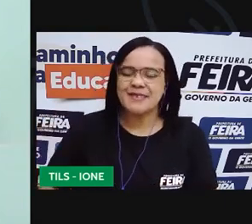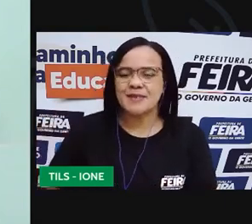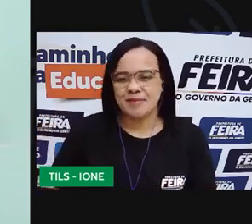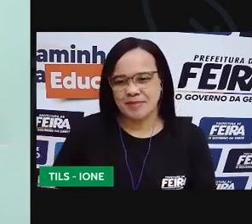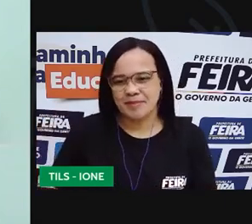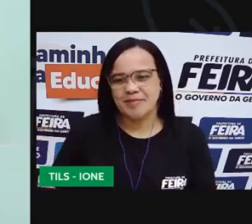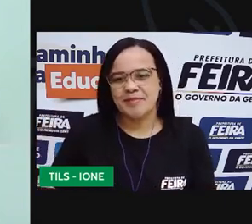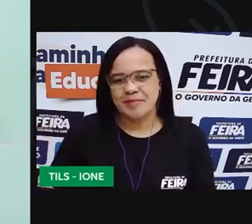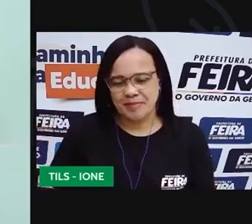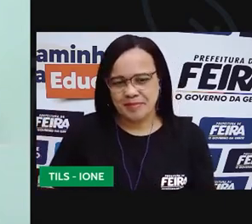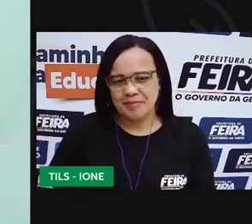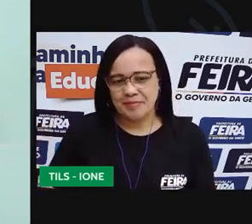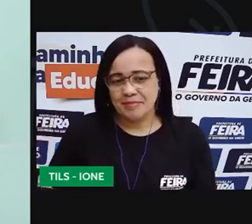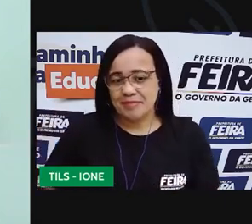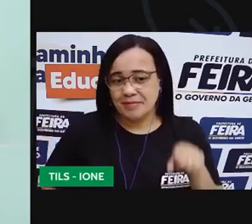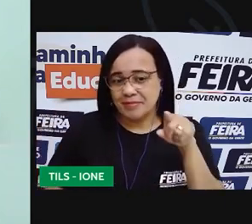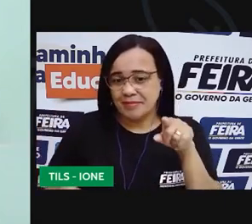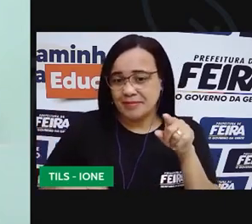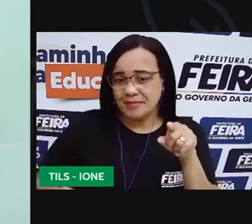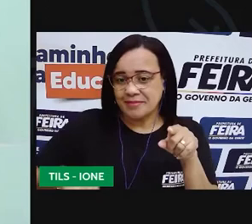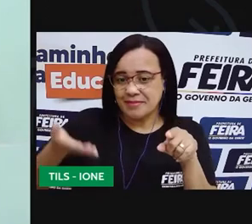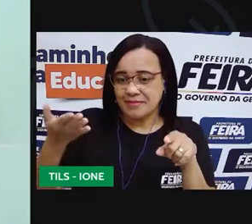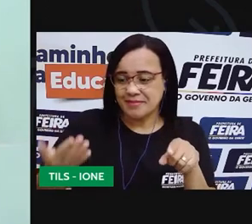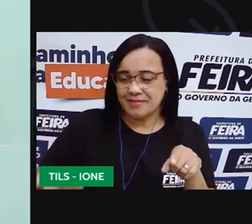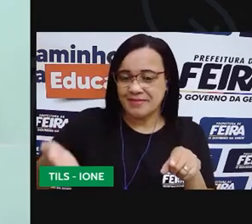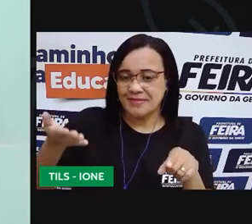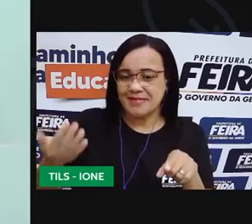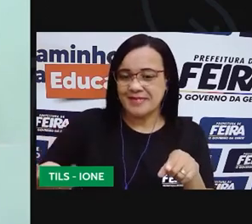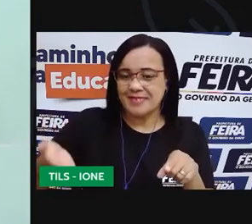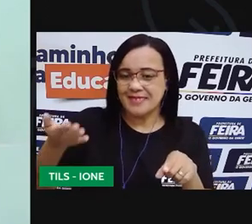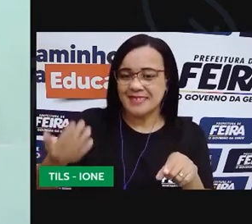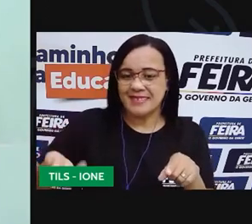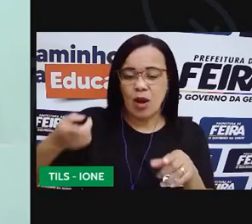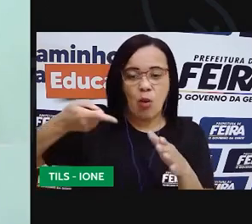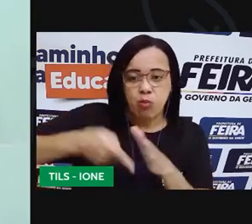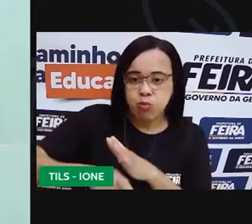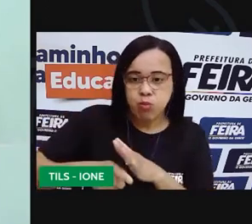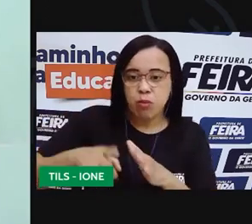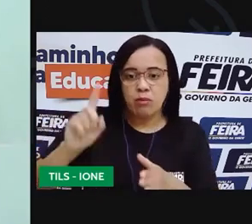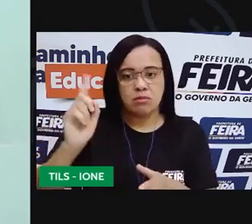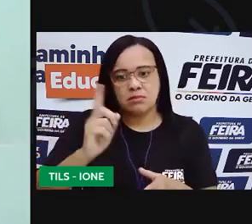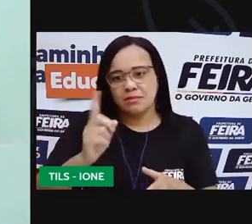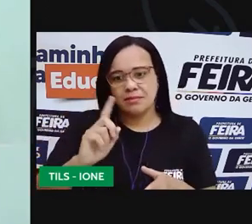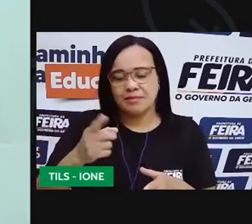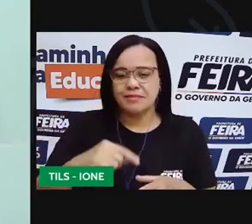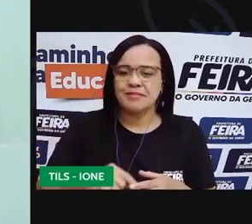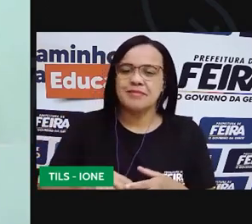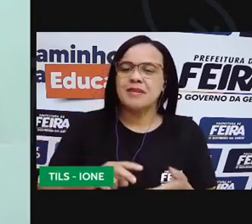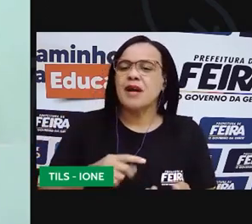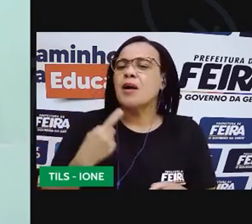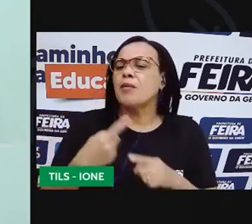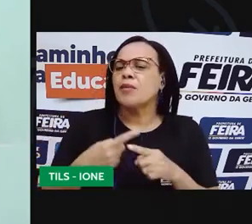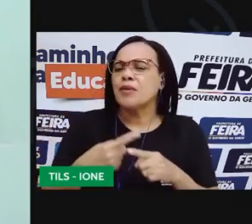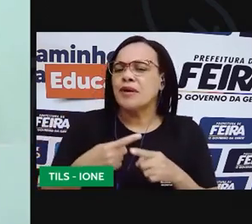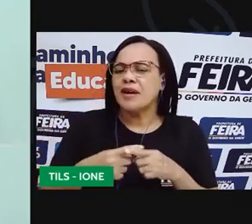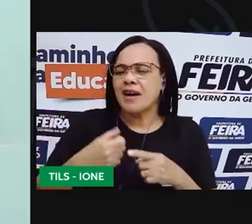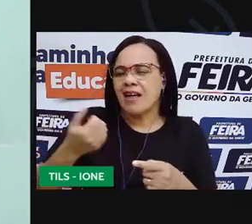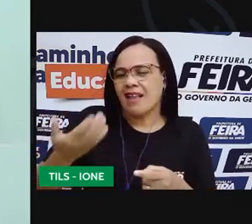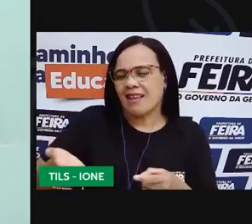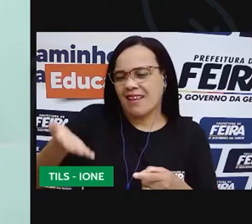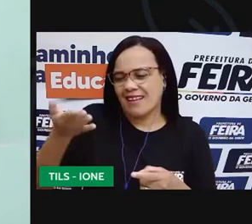Ele está boiando. Ele não afundou. Então, significa que é um material leve.